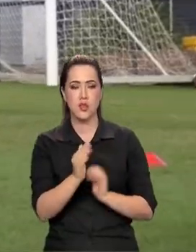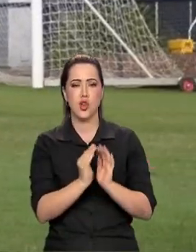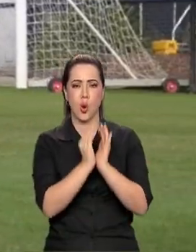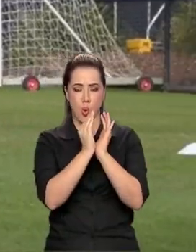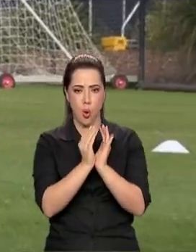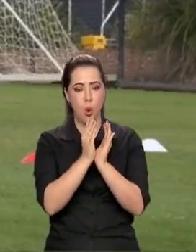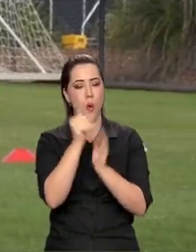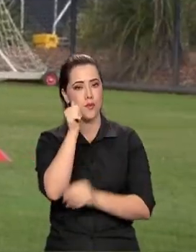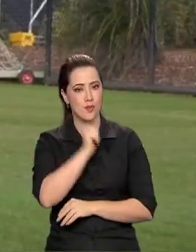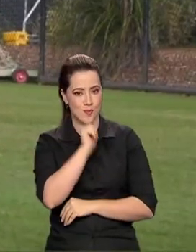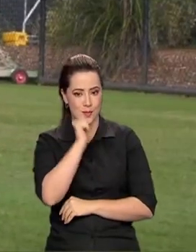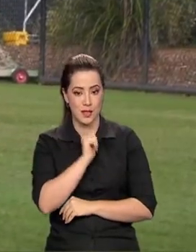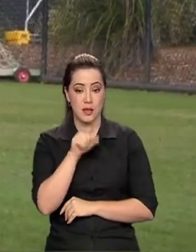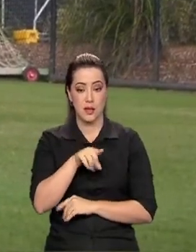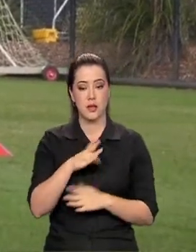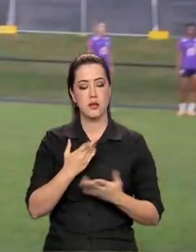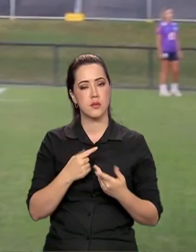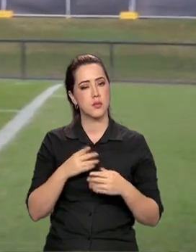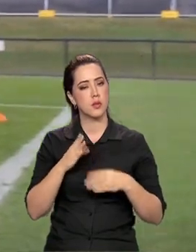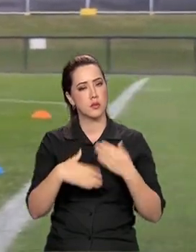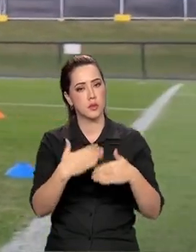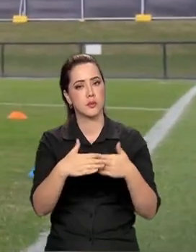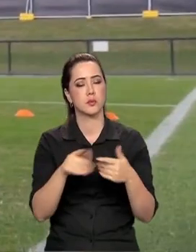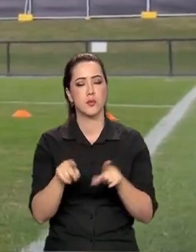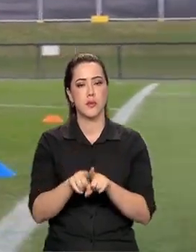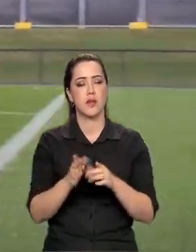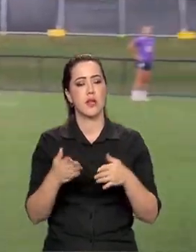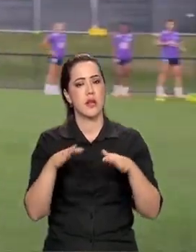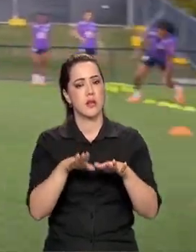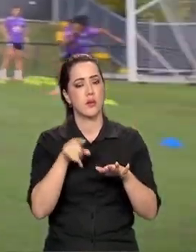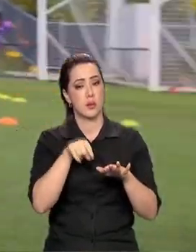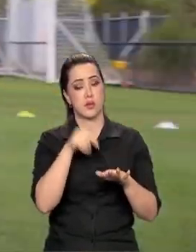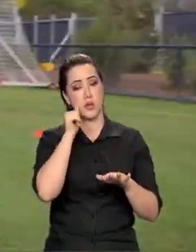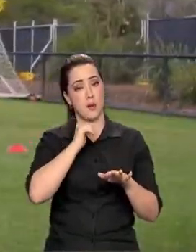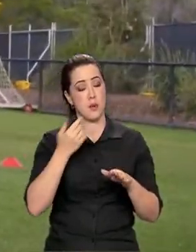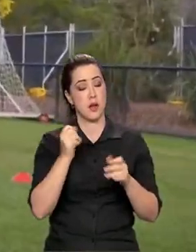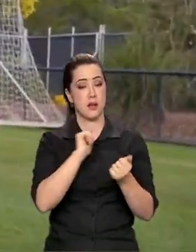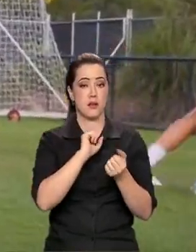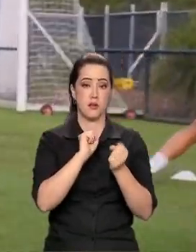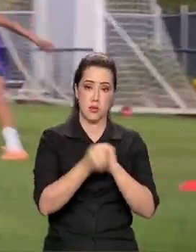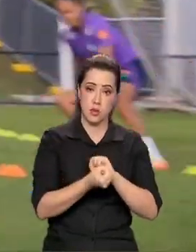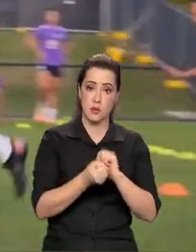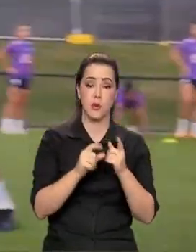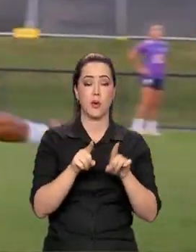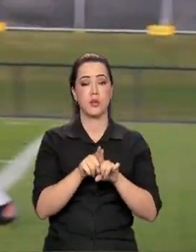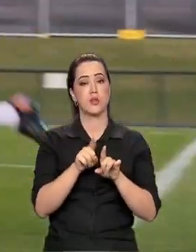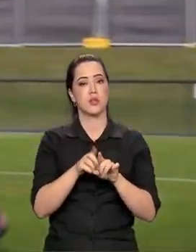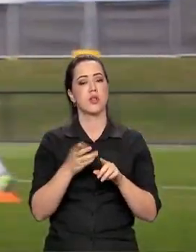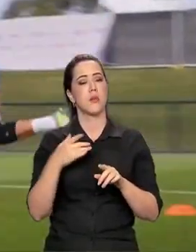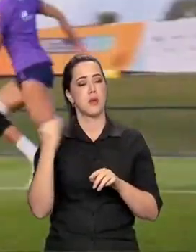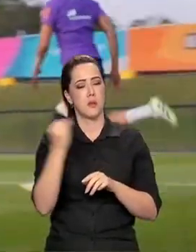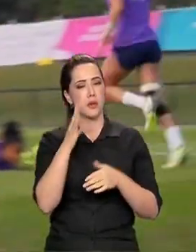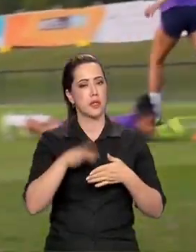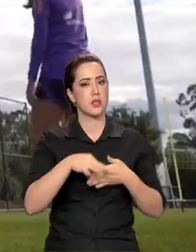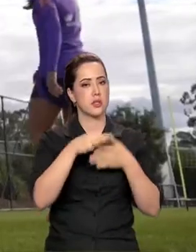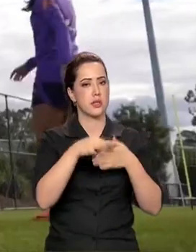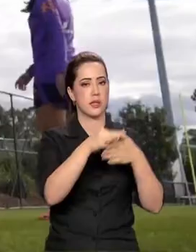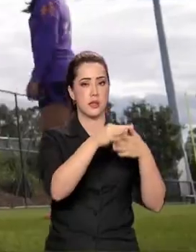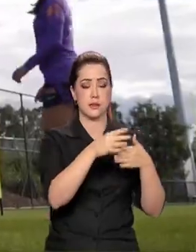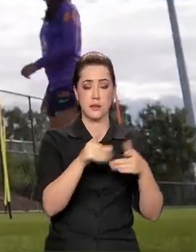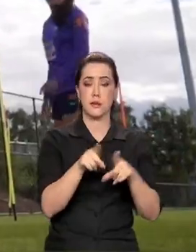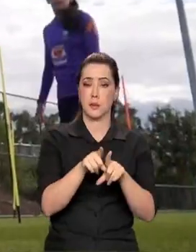futebol feminino com maior inserção da mulher no esporte e em posições de liderança na sociedade. E para trazer